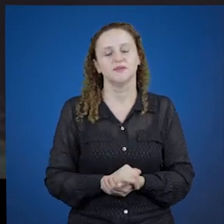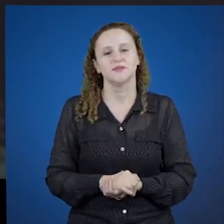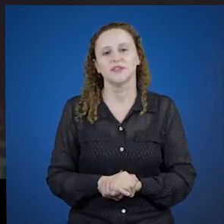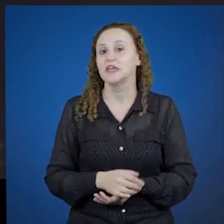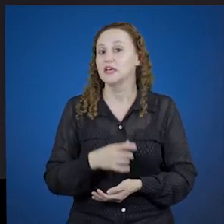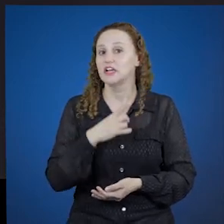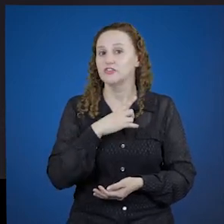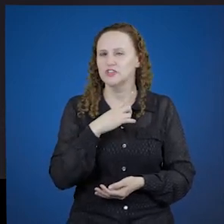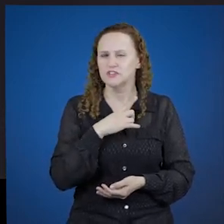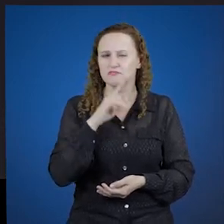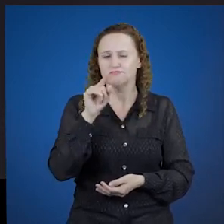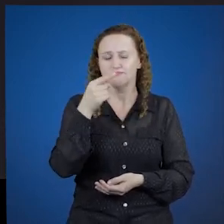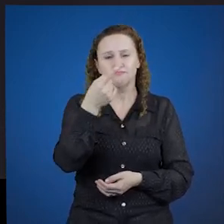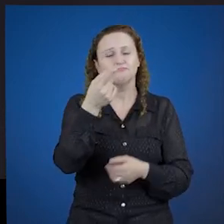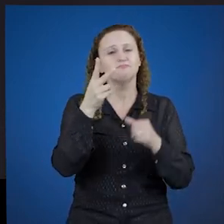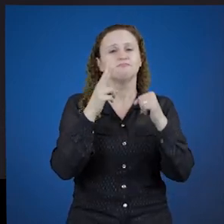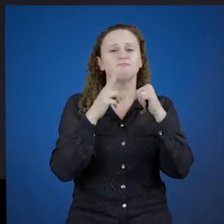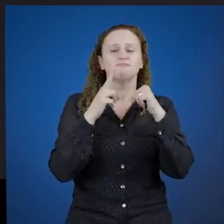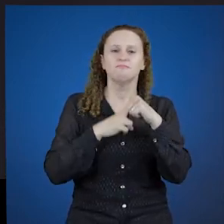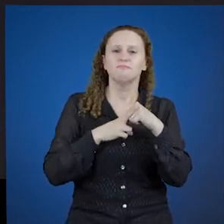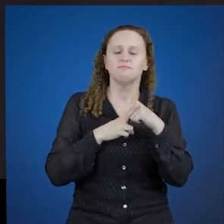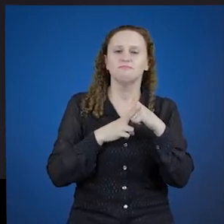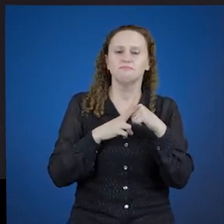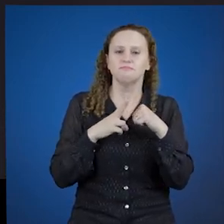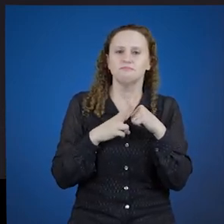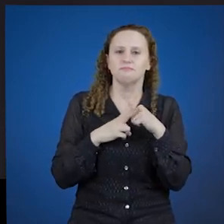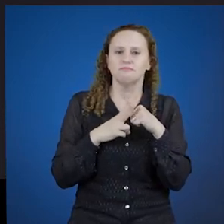Você tomou outro verbo,